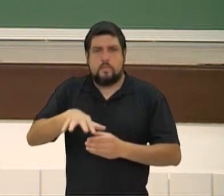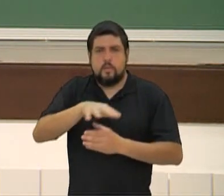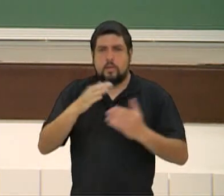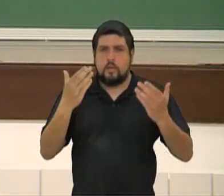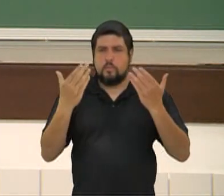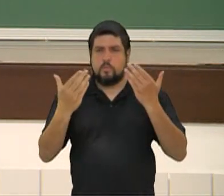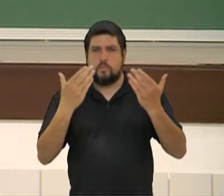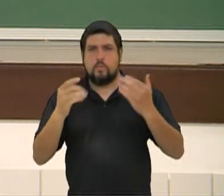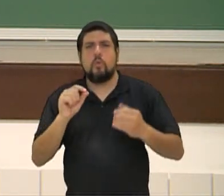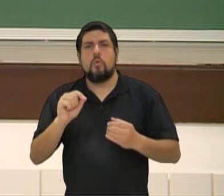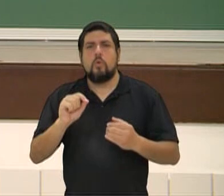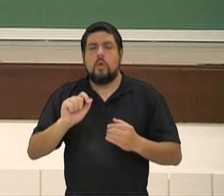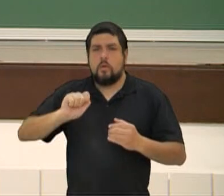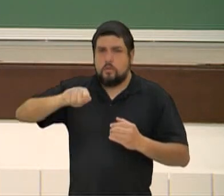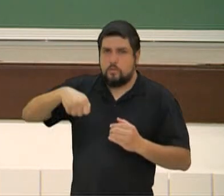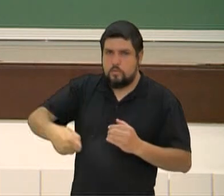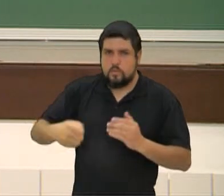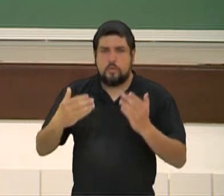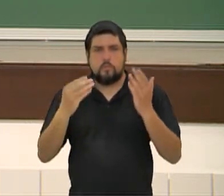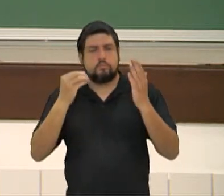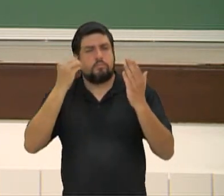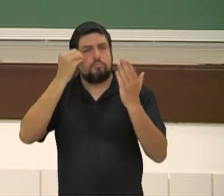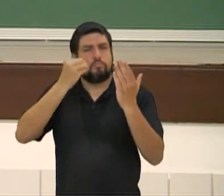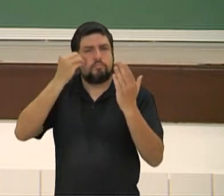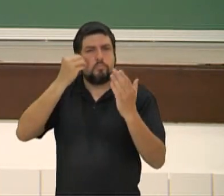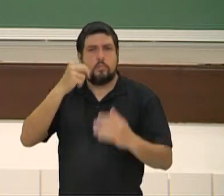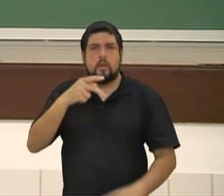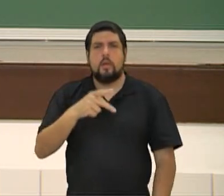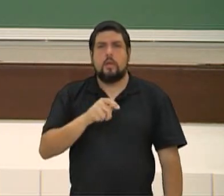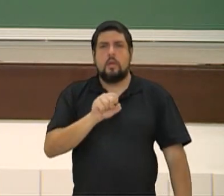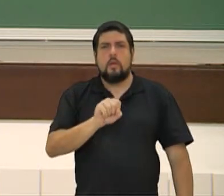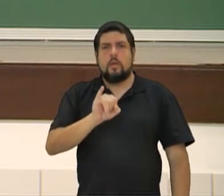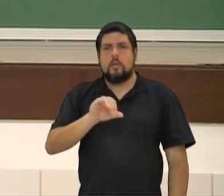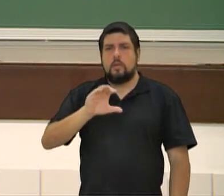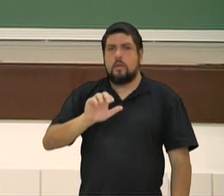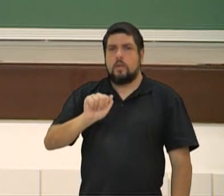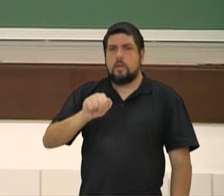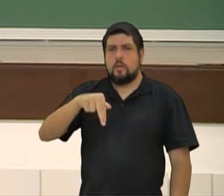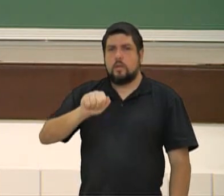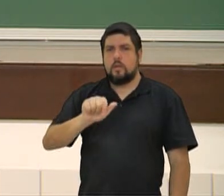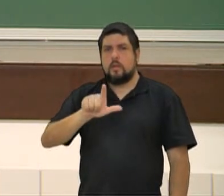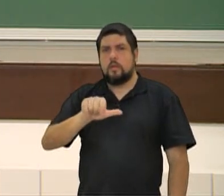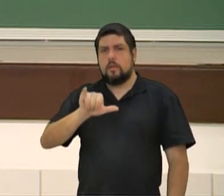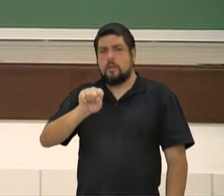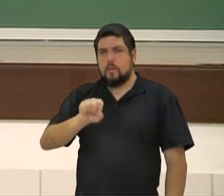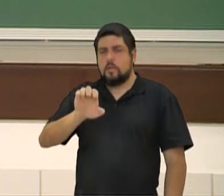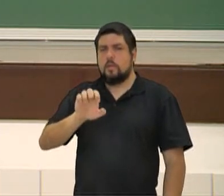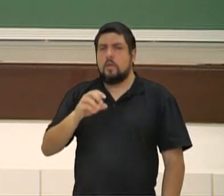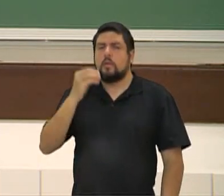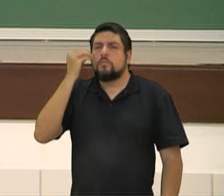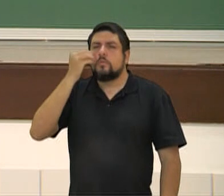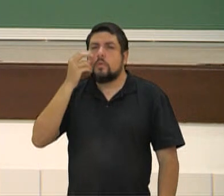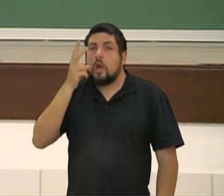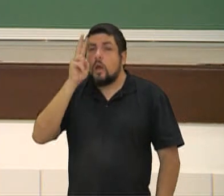científico chamado psicanálise, quem se interessar, coloque aí a história de Sigmund Freud. E, curiosamente, lá,